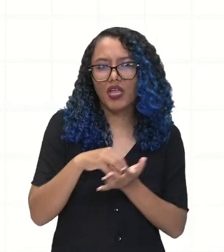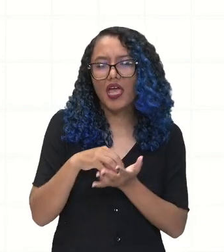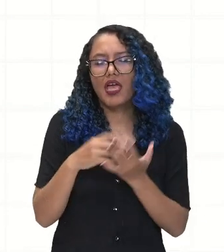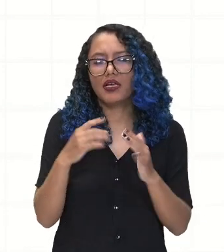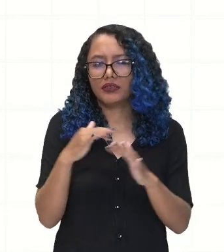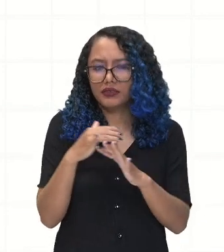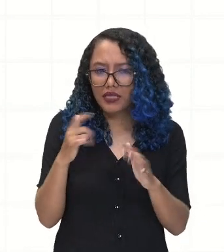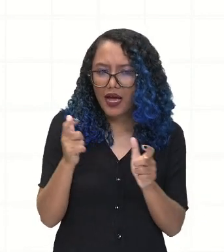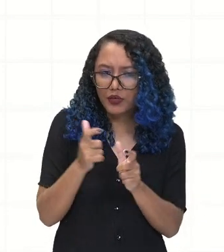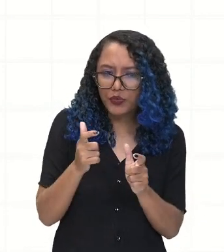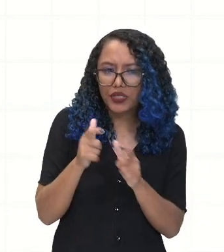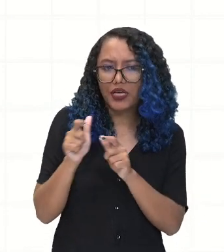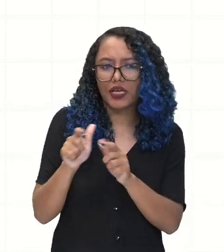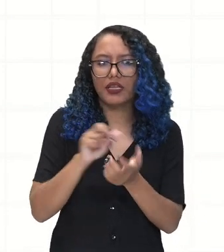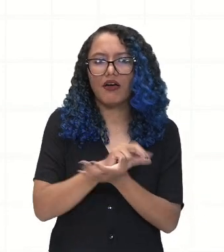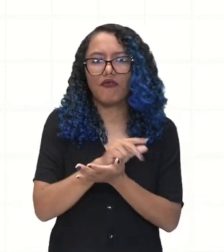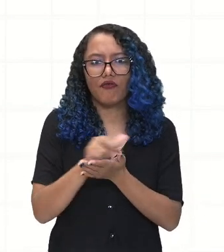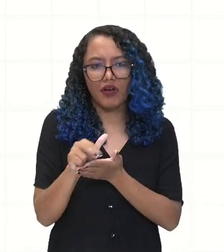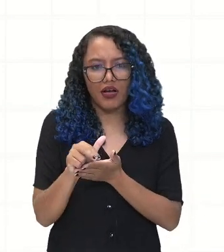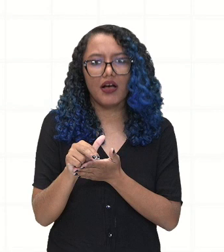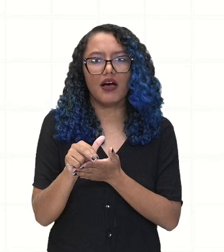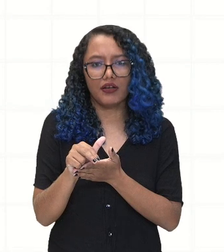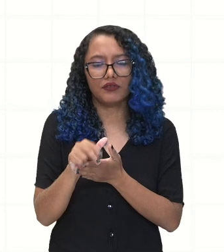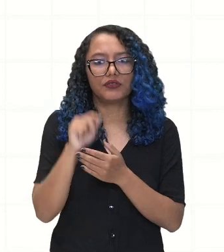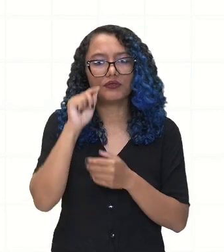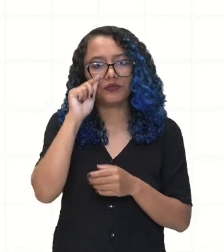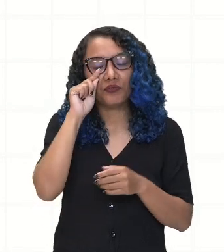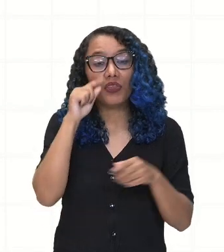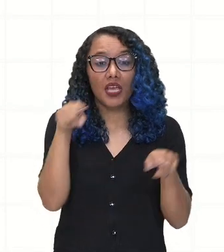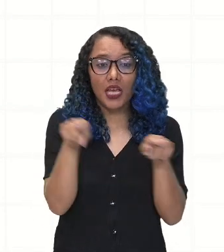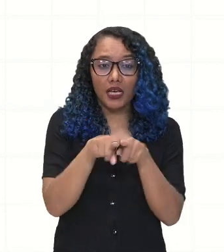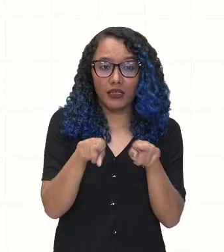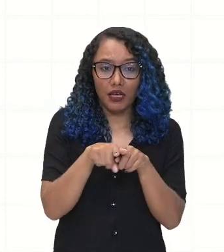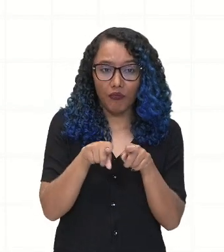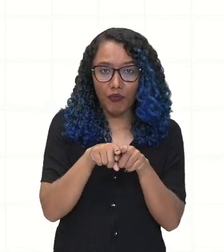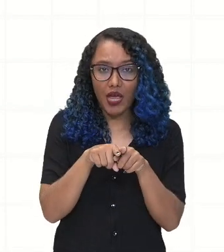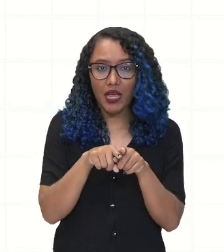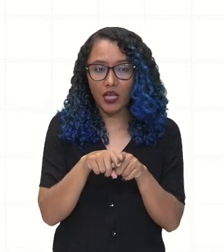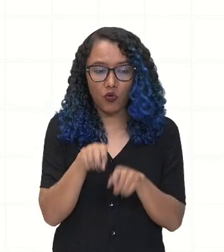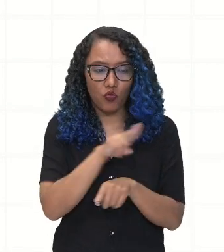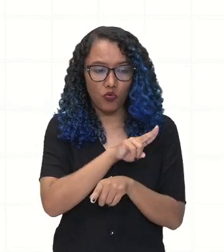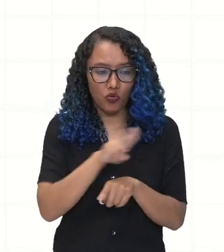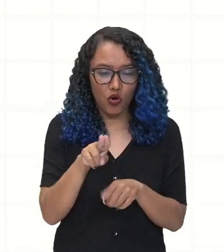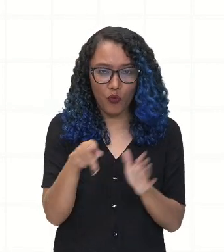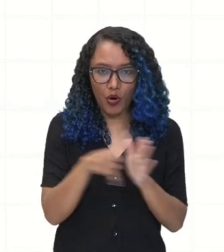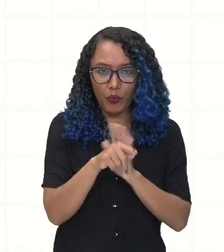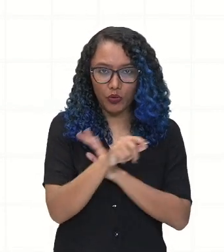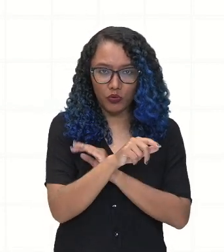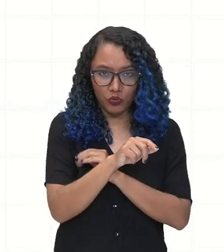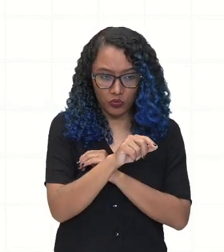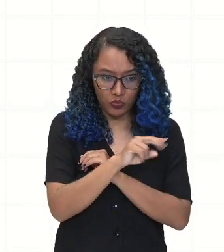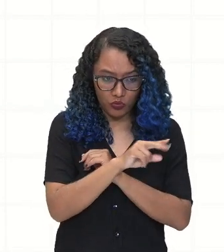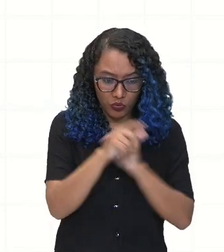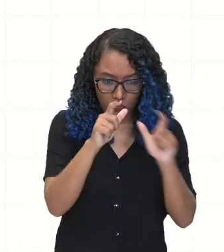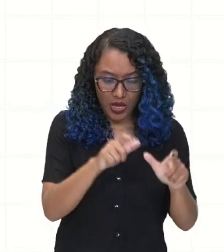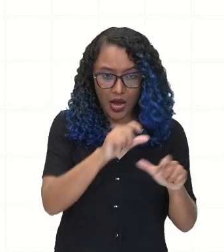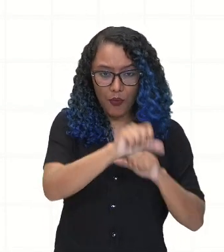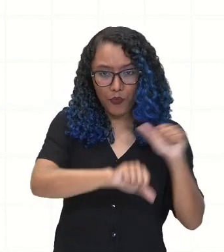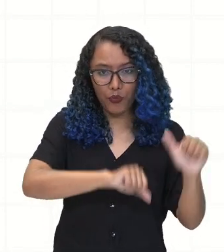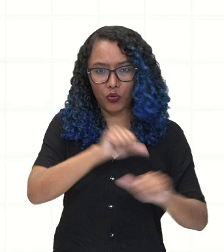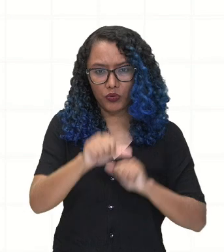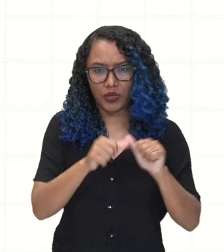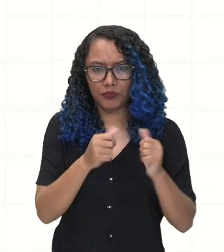também a renomeação de lugares com nomes portugueses. Observem que nessa ilustração mostra justamente